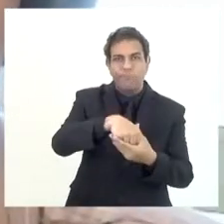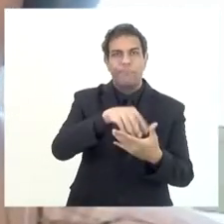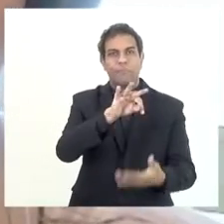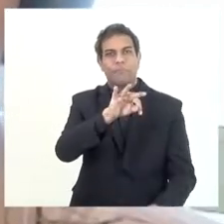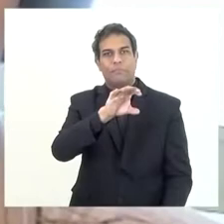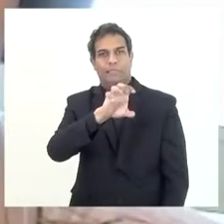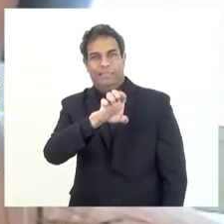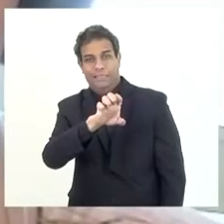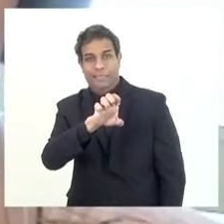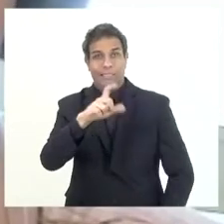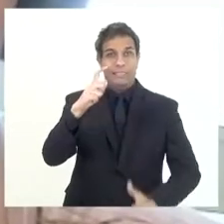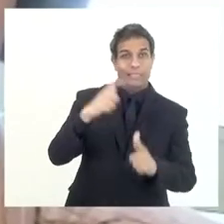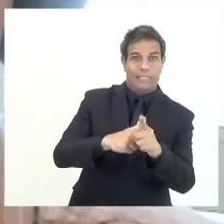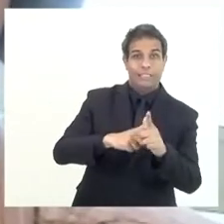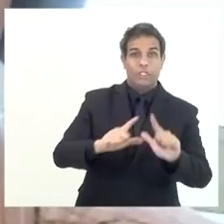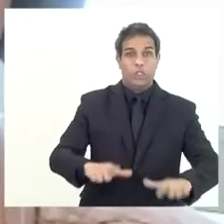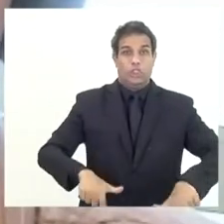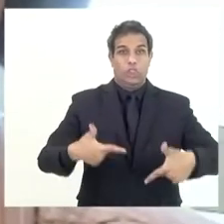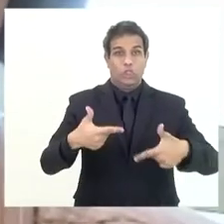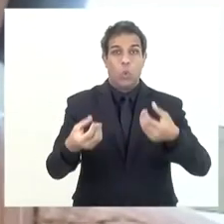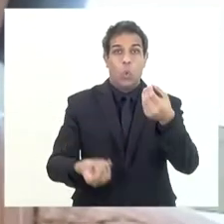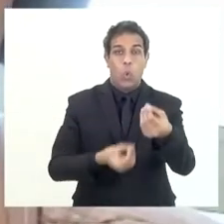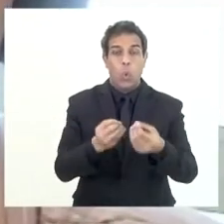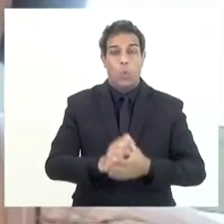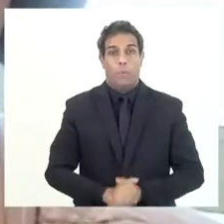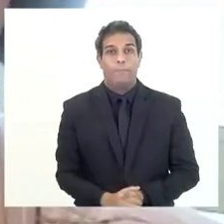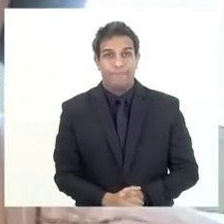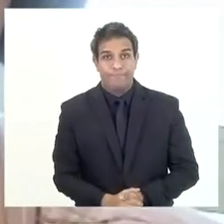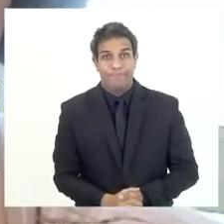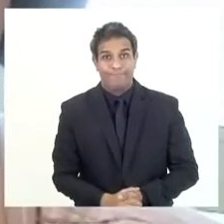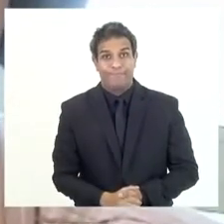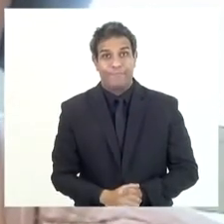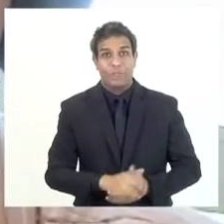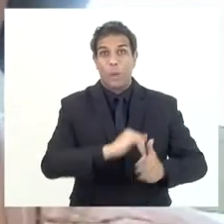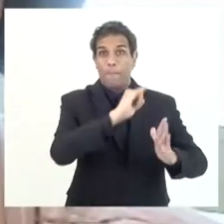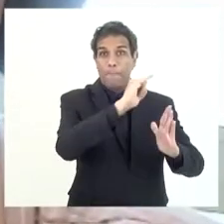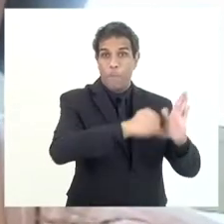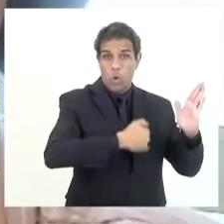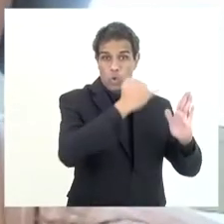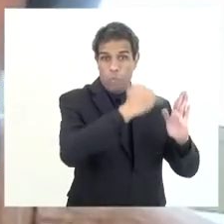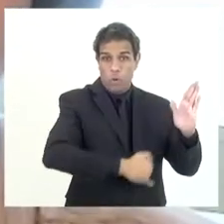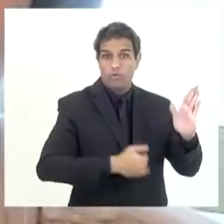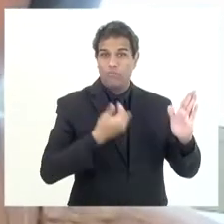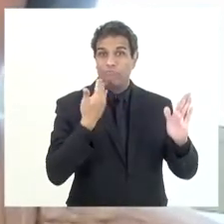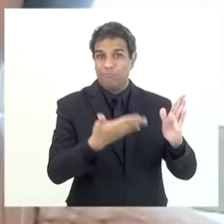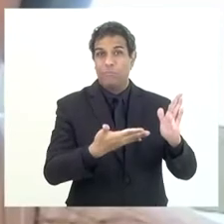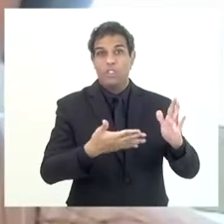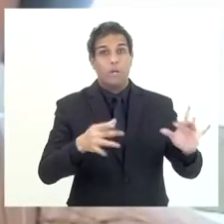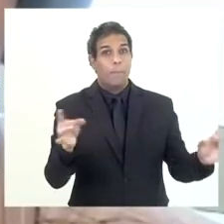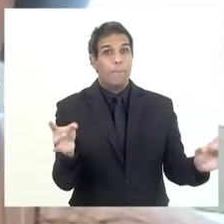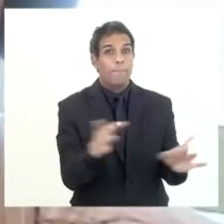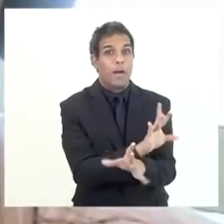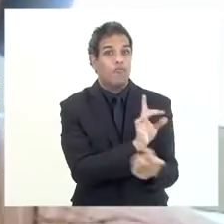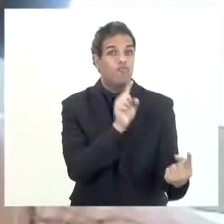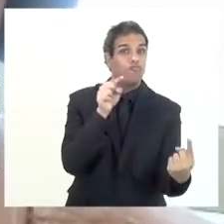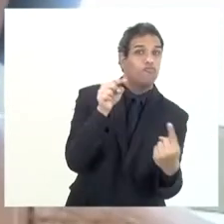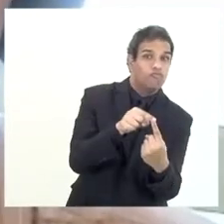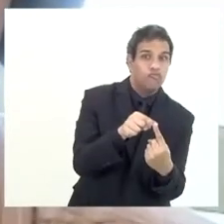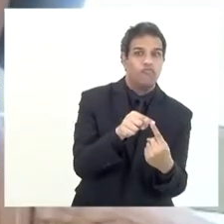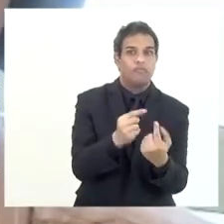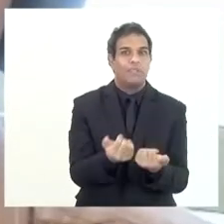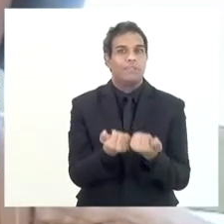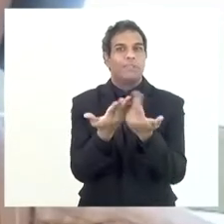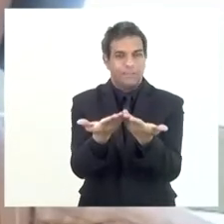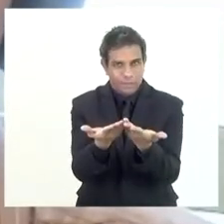dívida ativa, porque o tributo em si, o imposto em si, ele já tem uma fonte específica para o